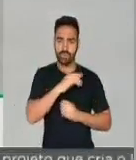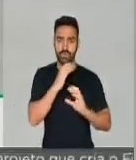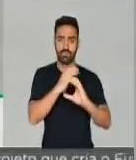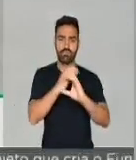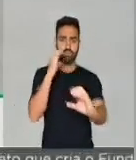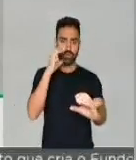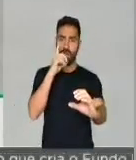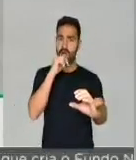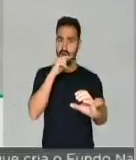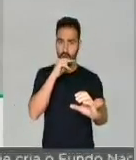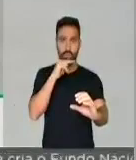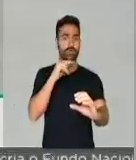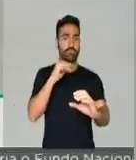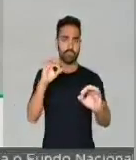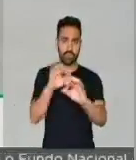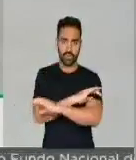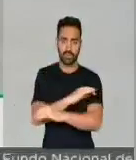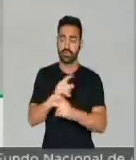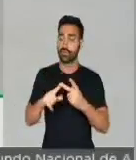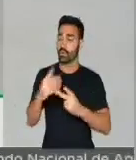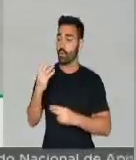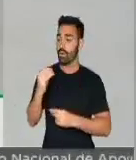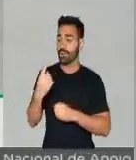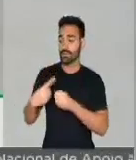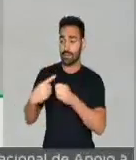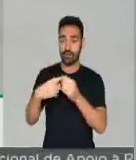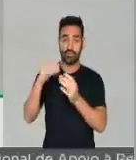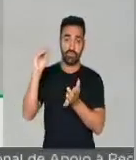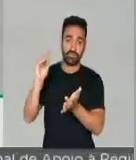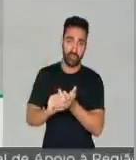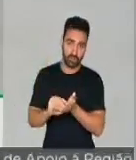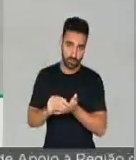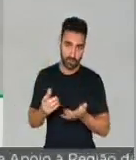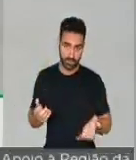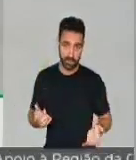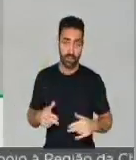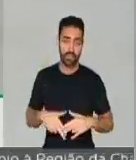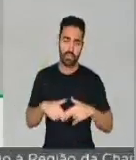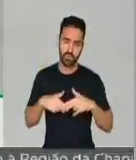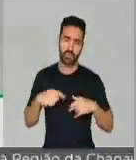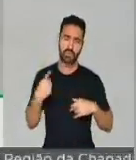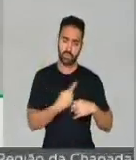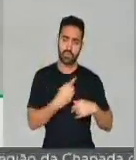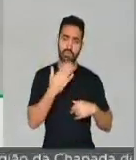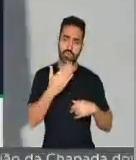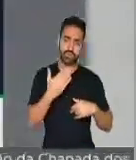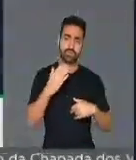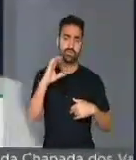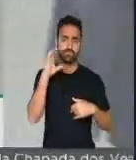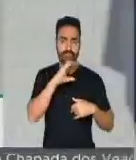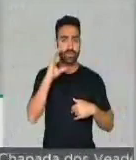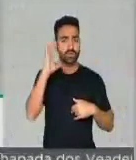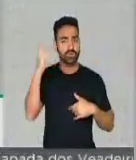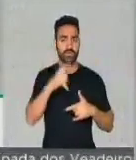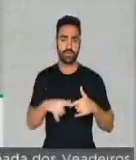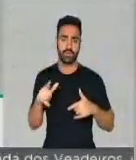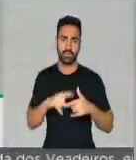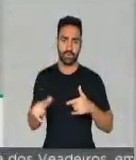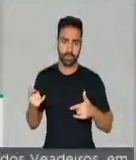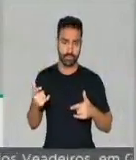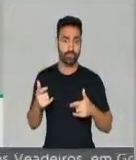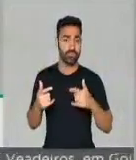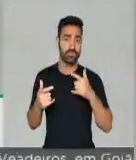Operação Carro-Pipa, 40 cidades ainda não. Então, nós estamos pedindo a solução desse problema. Agradeço, então,